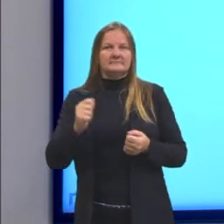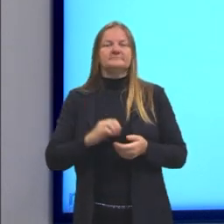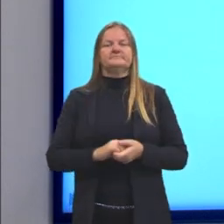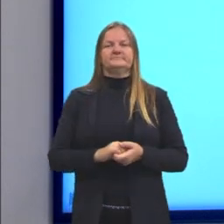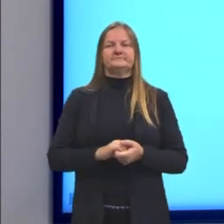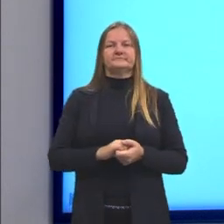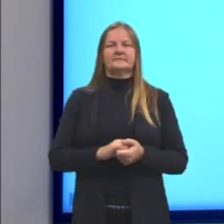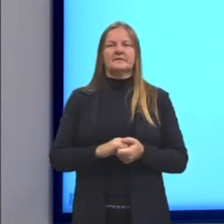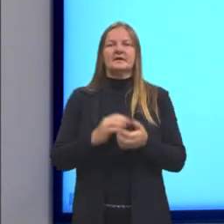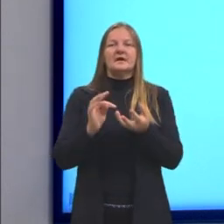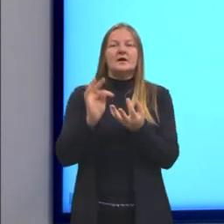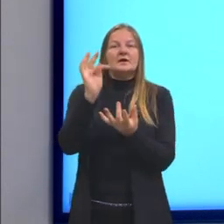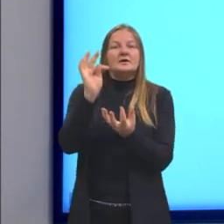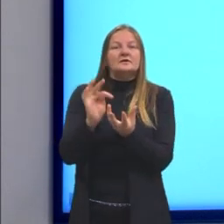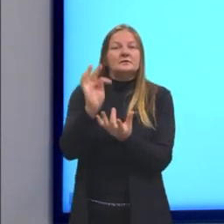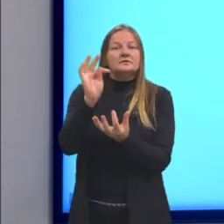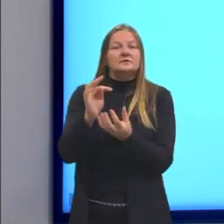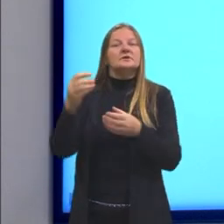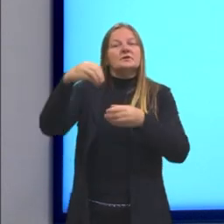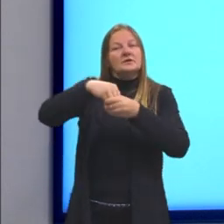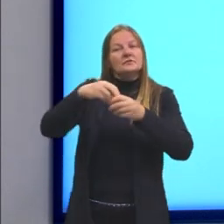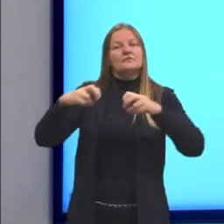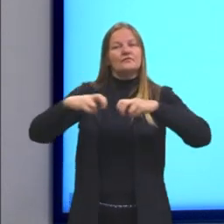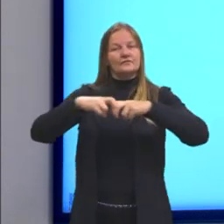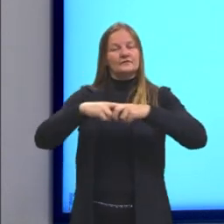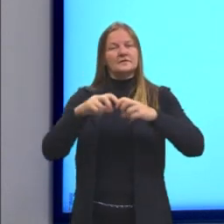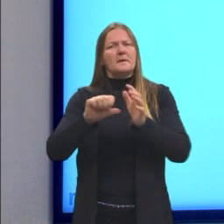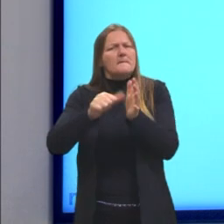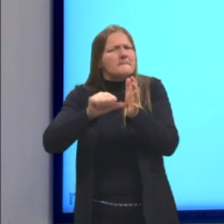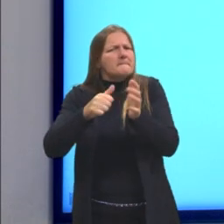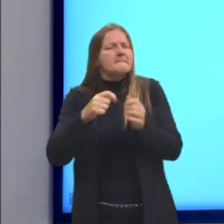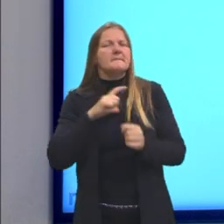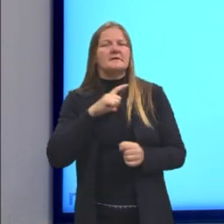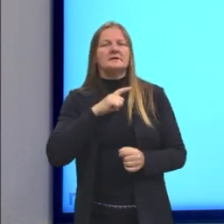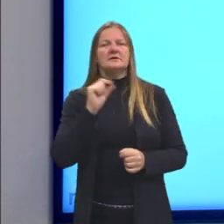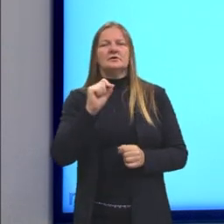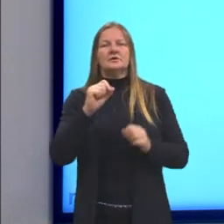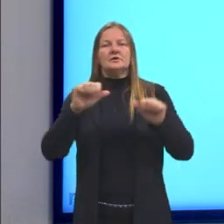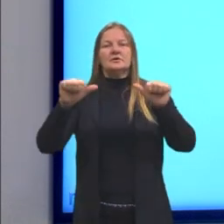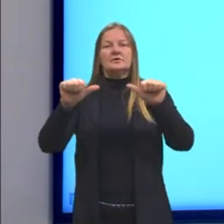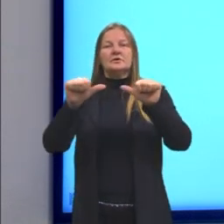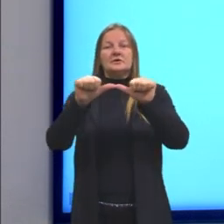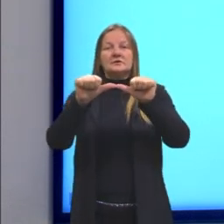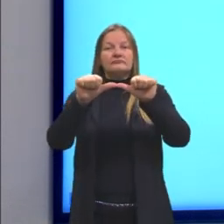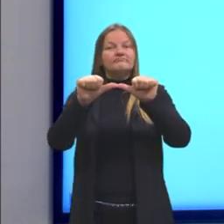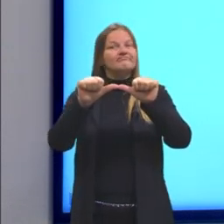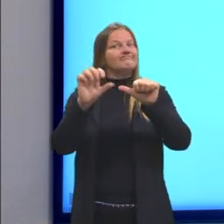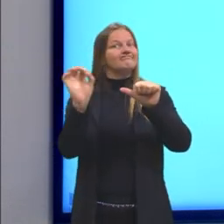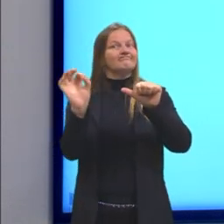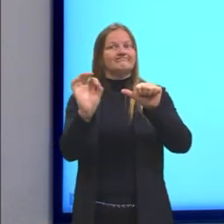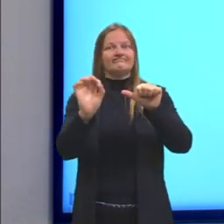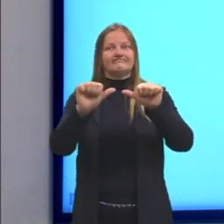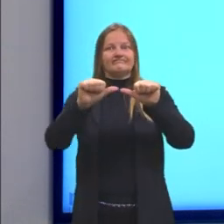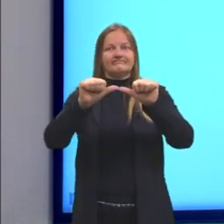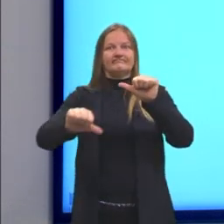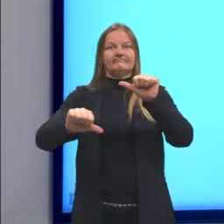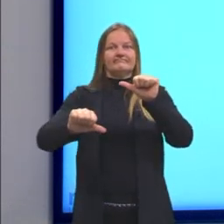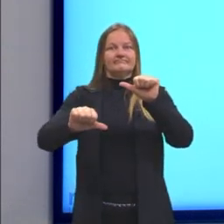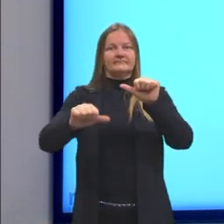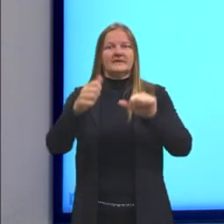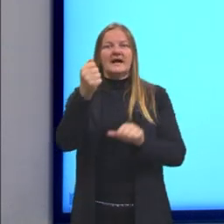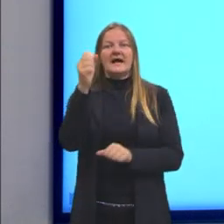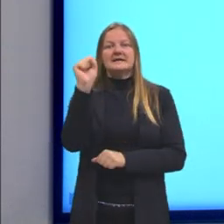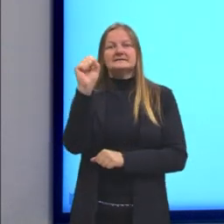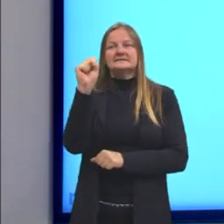A termodinâmica, então, introduz na física, pela primeira vez, a simetria temporal de ocorrência de fenômenos